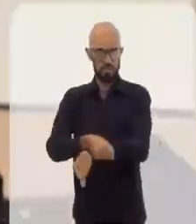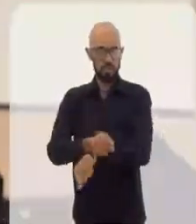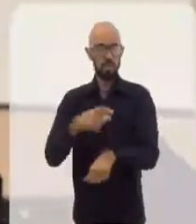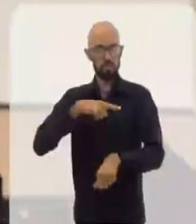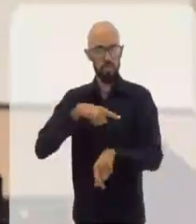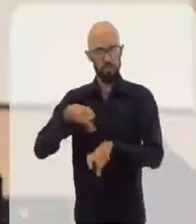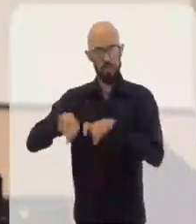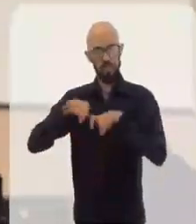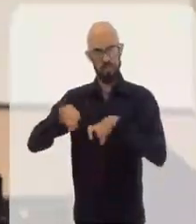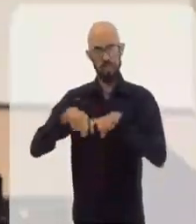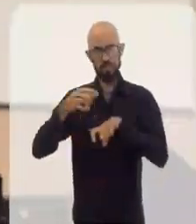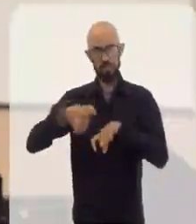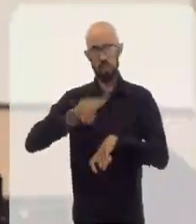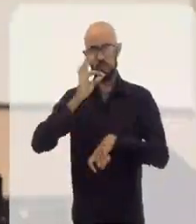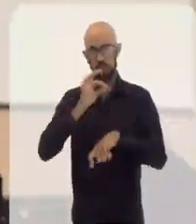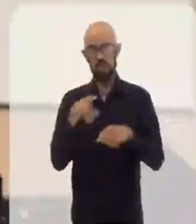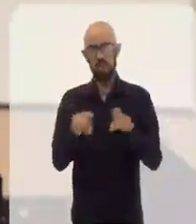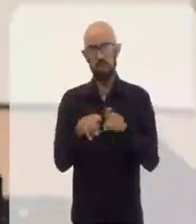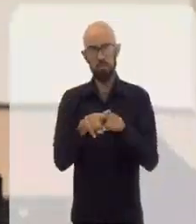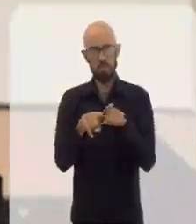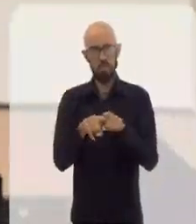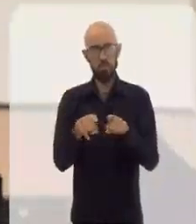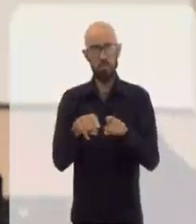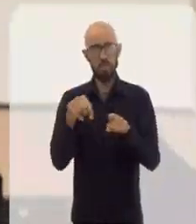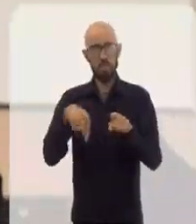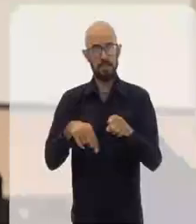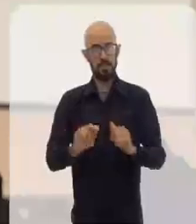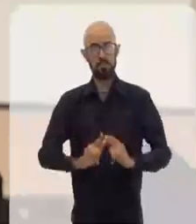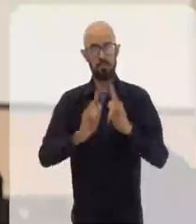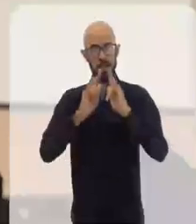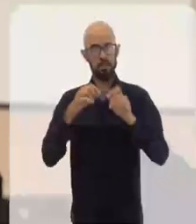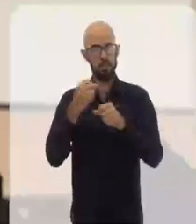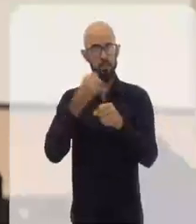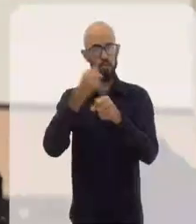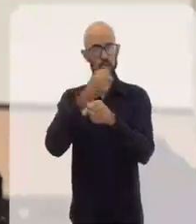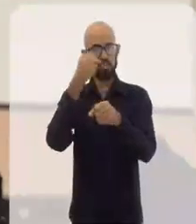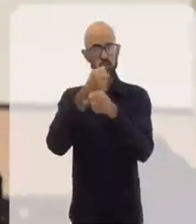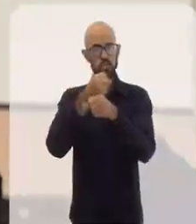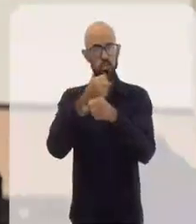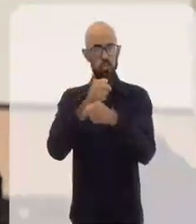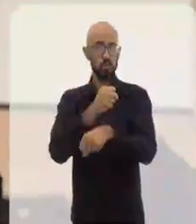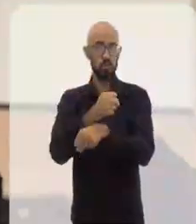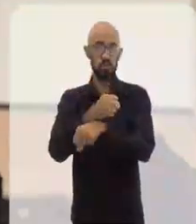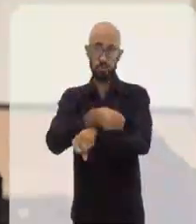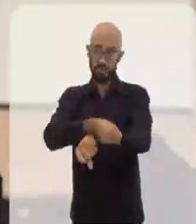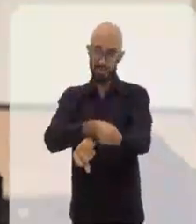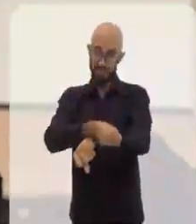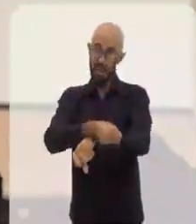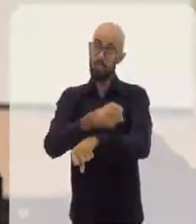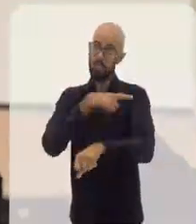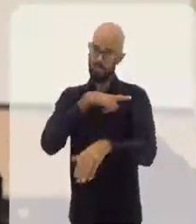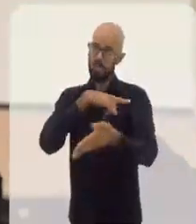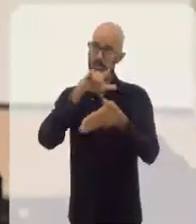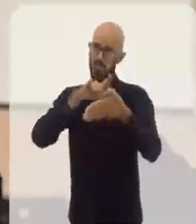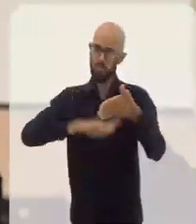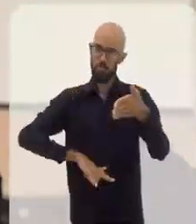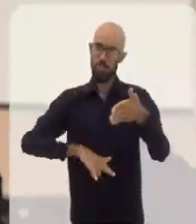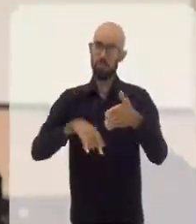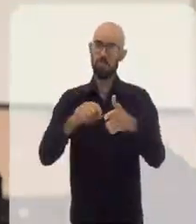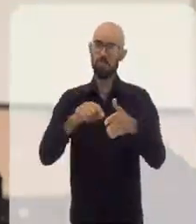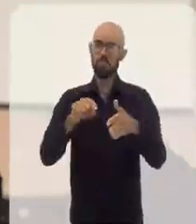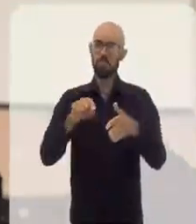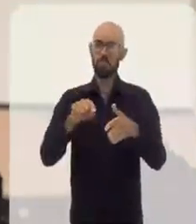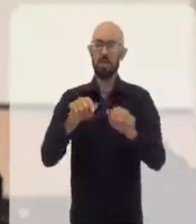efeitos da escravidão, tínhamos aqui muitas fazendas de café, e este prédio foi construído, inicialmente, com mão de obra